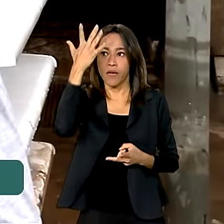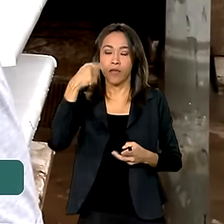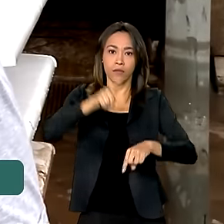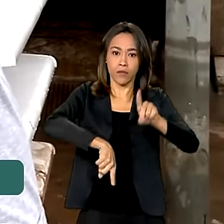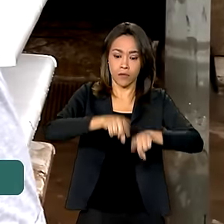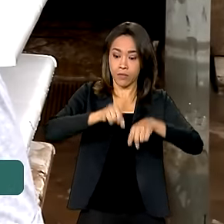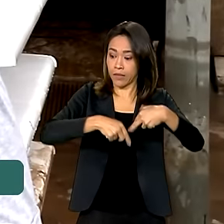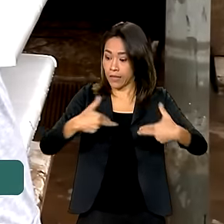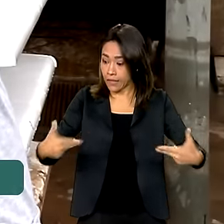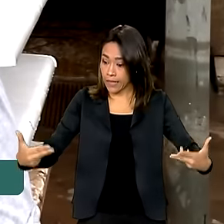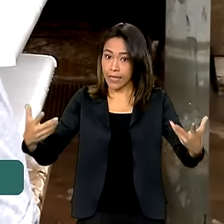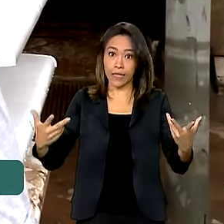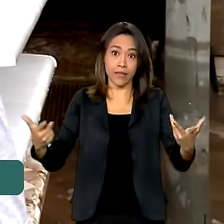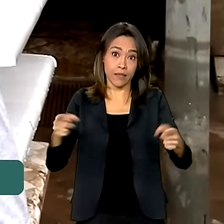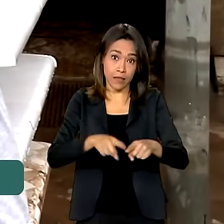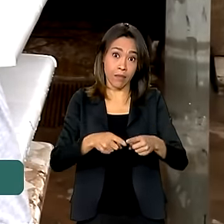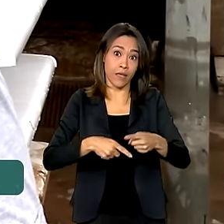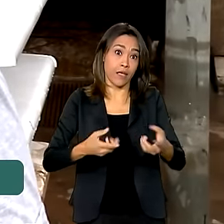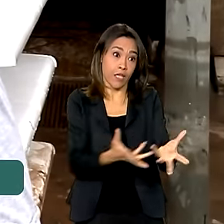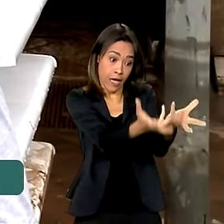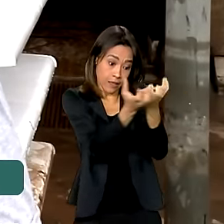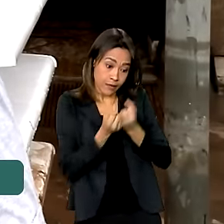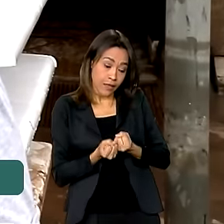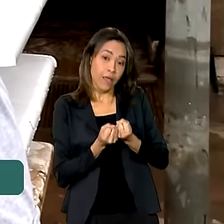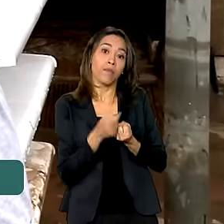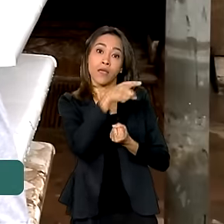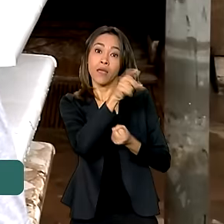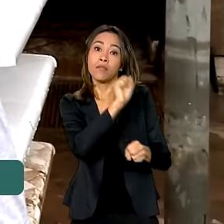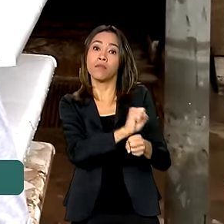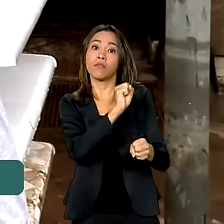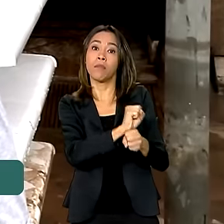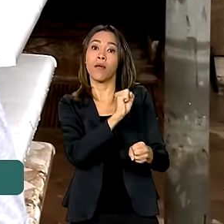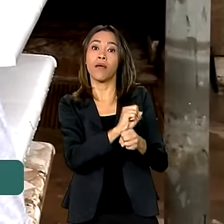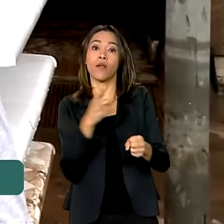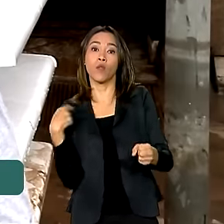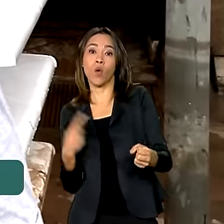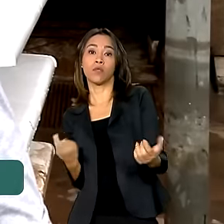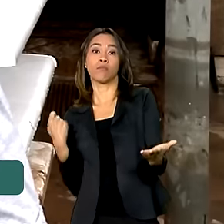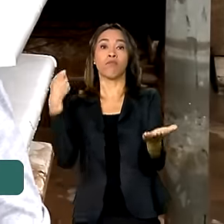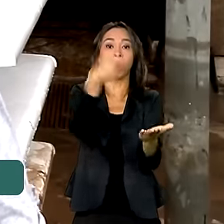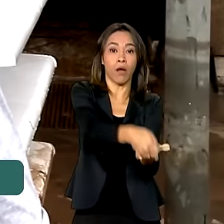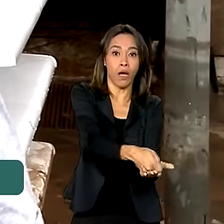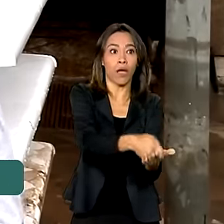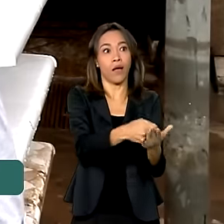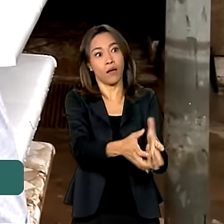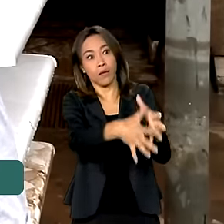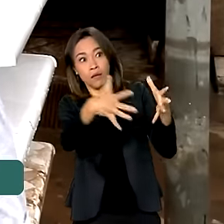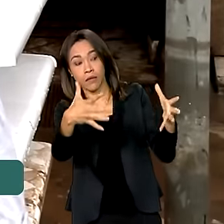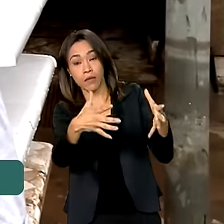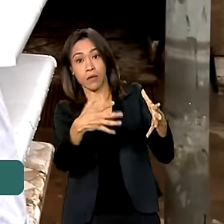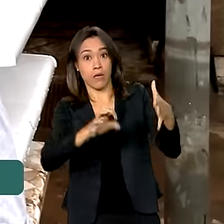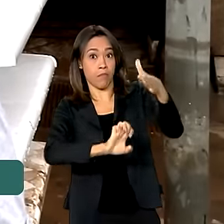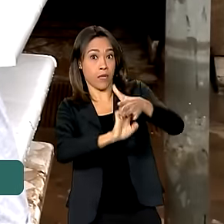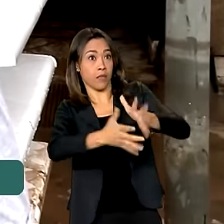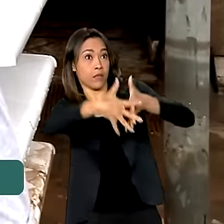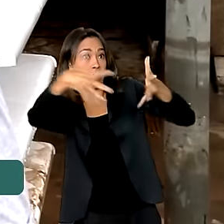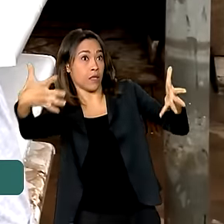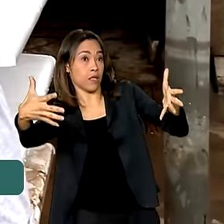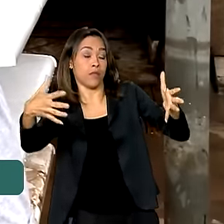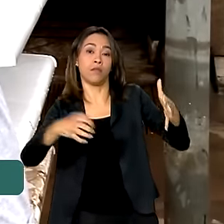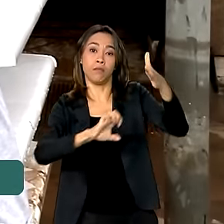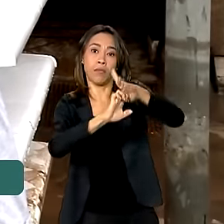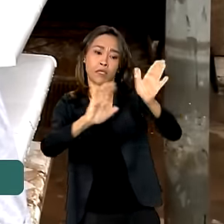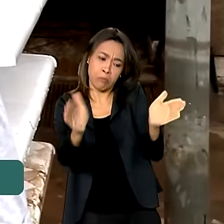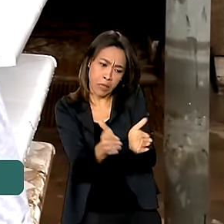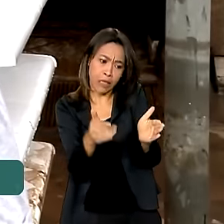passa da locação, de fornecedores que também contam com os nossos pagamentos. São fornecedores grandes e pequenos, os pequenos mais do